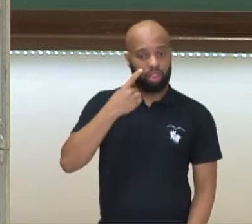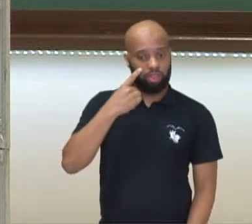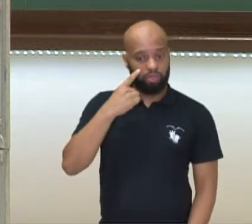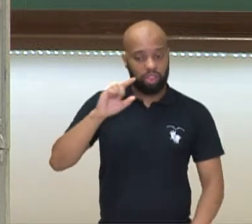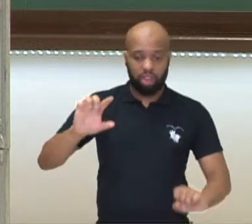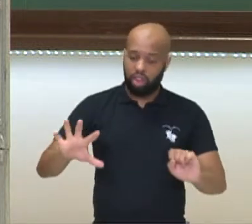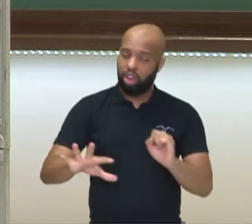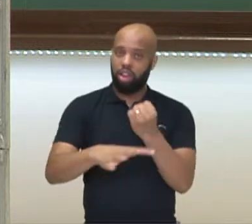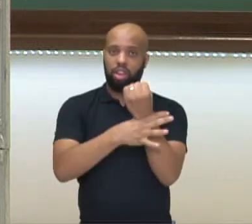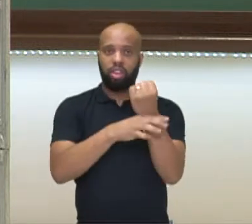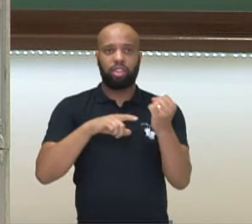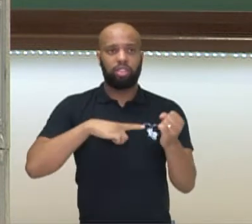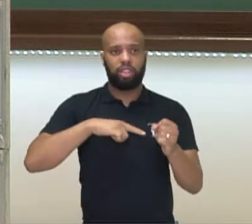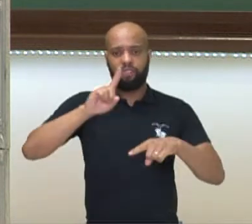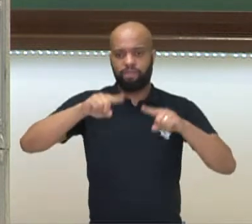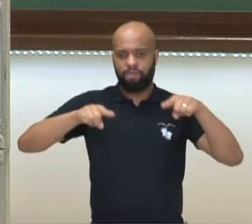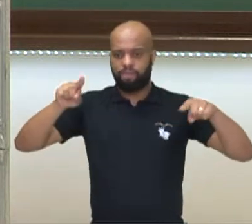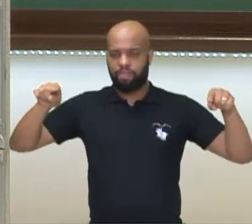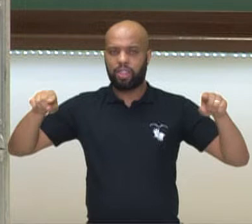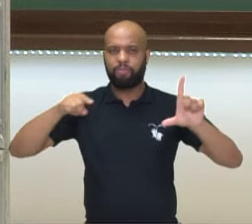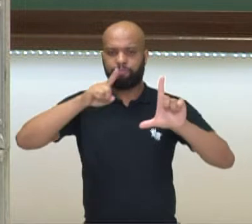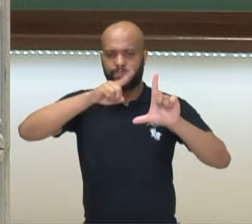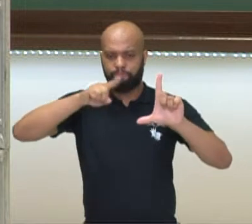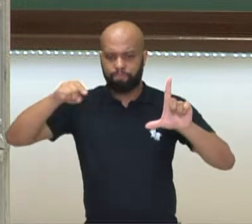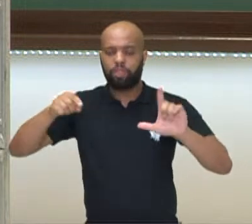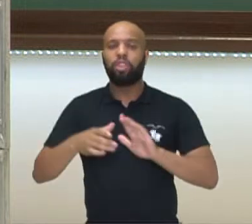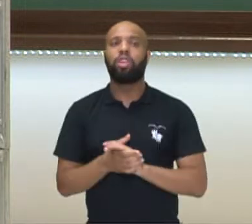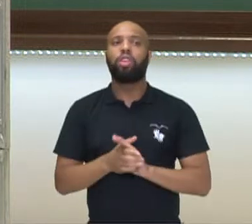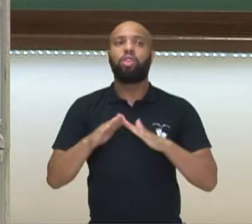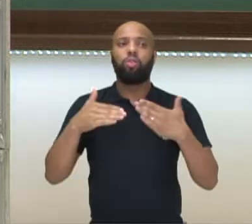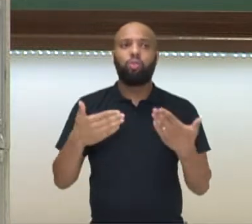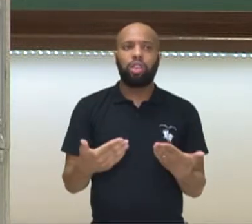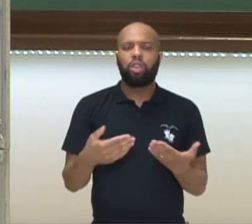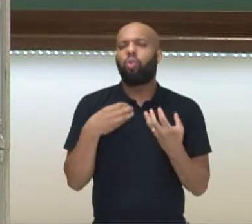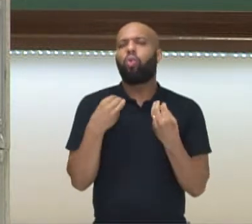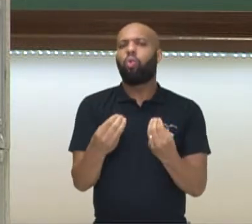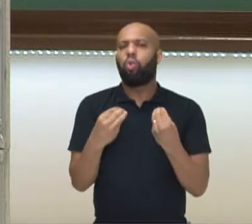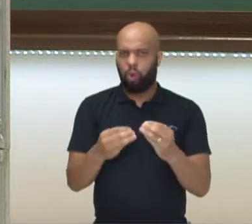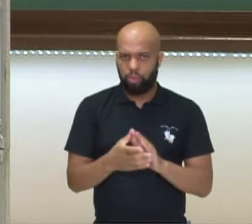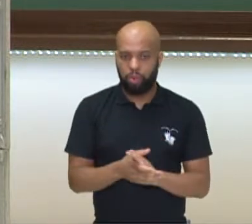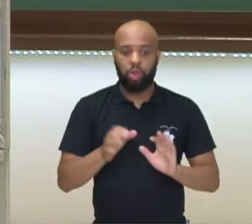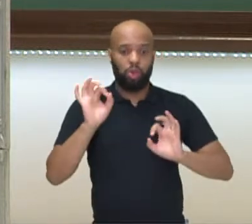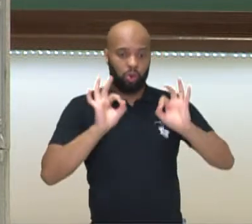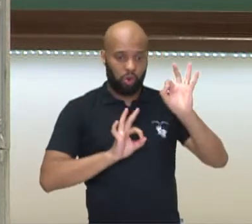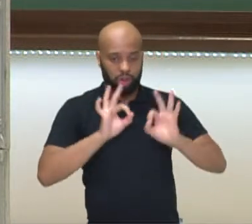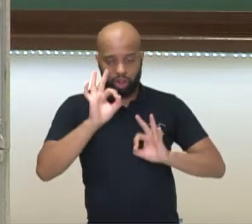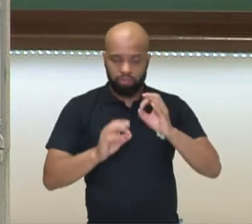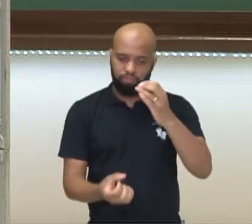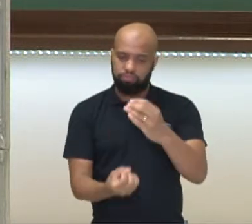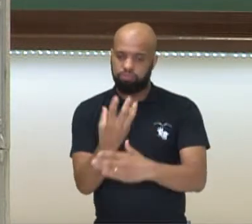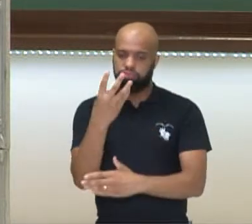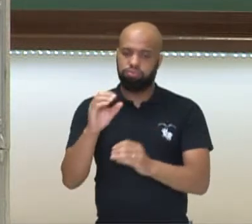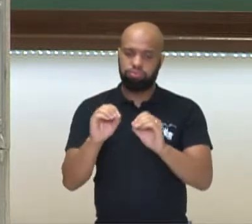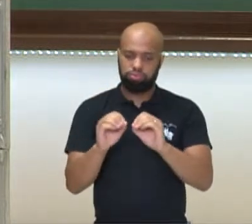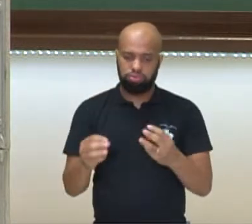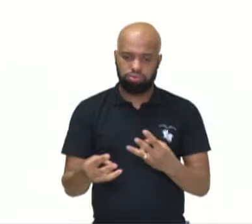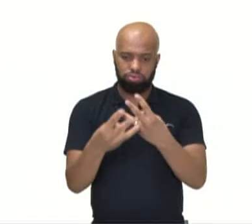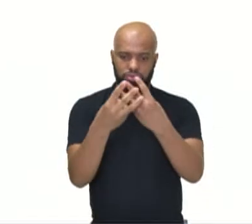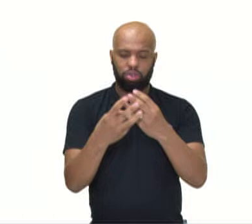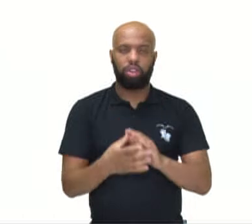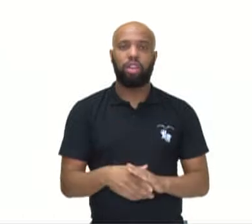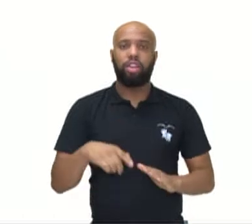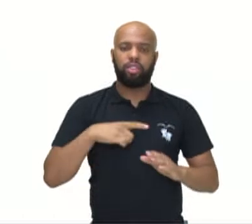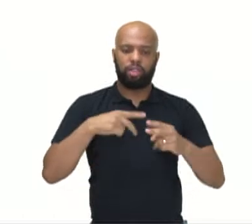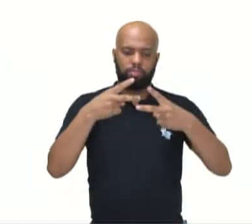garantido nos seus mais variados níveis. Para isso, obviamente, organizou-se a ONU e a ONU foi organizada numa